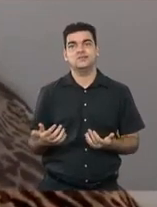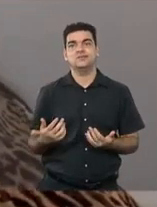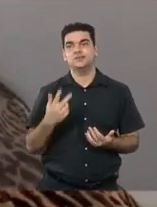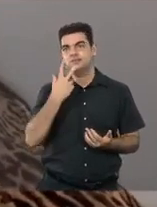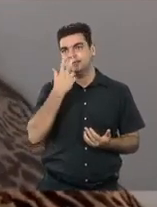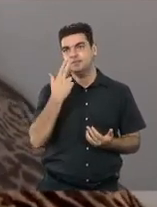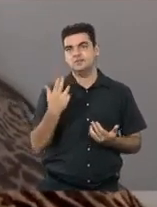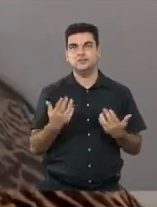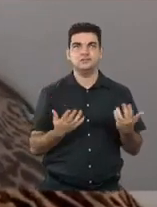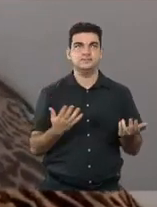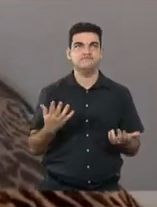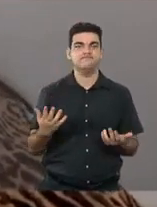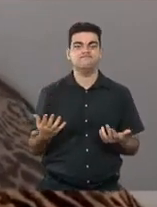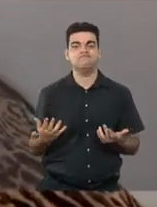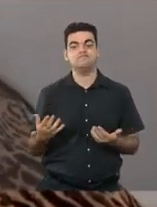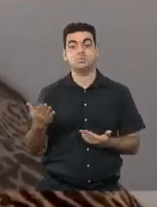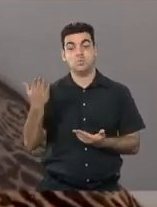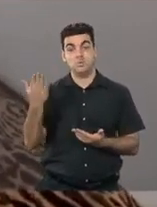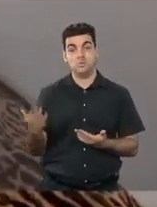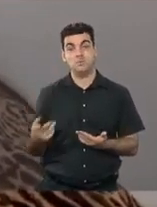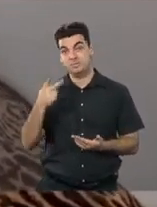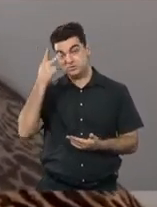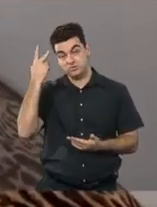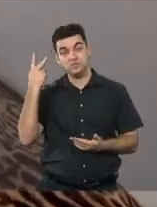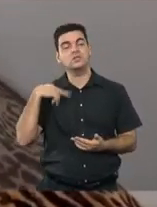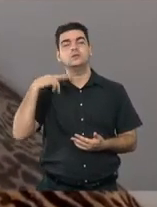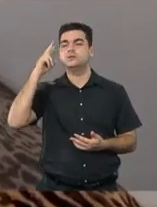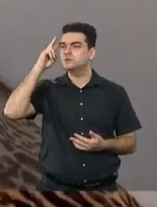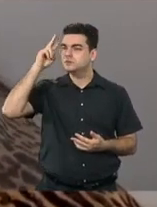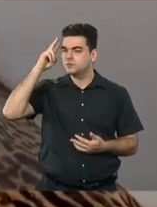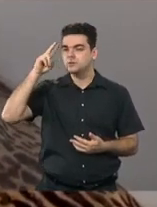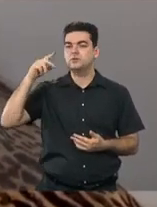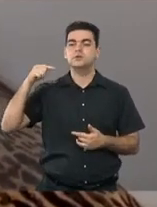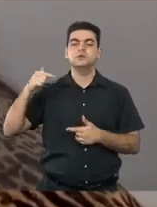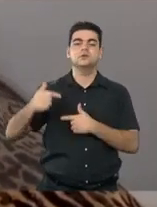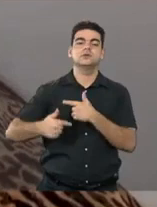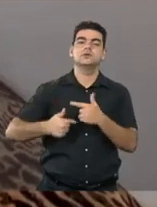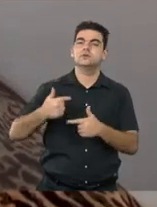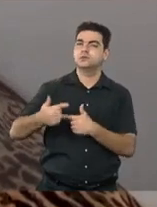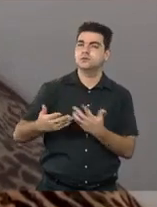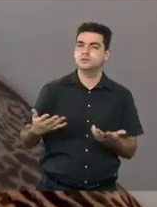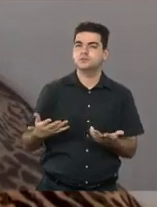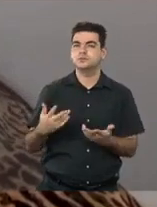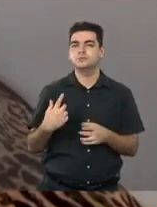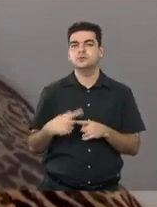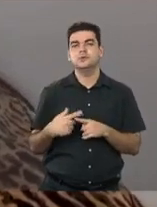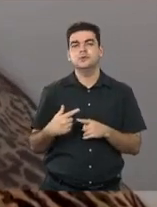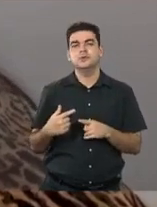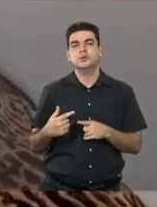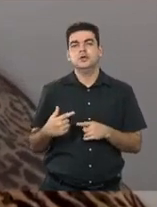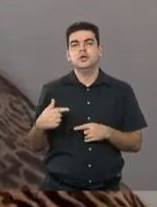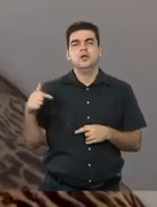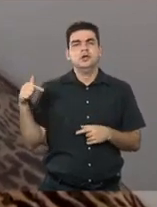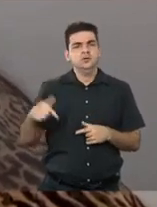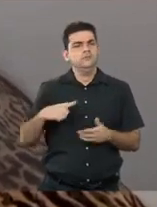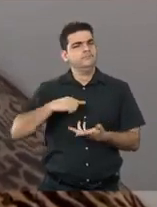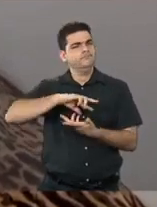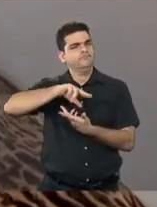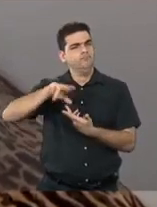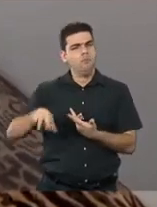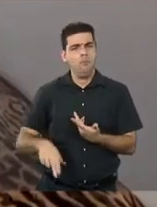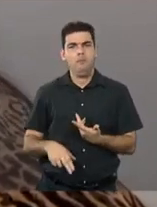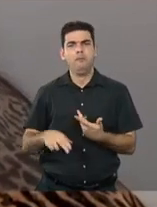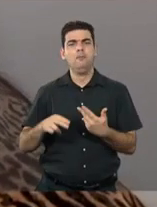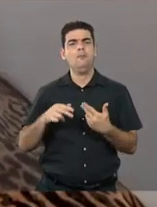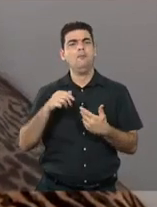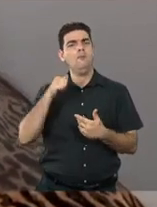uma pessoa que tem uma história, uma história de, você sabe que nós temos vários programas